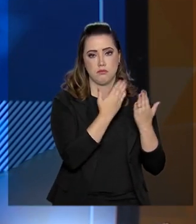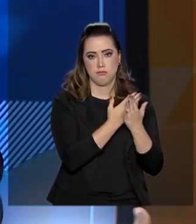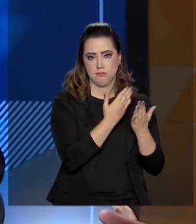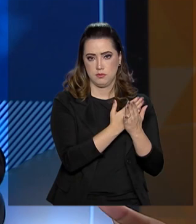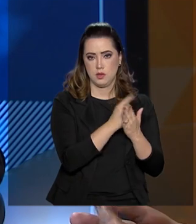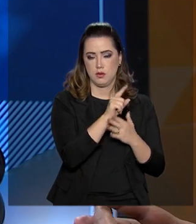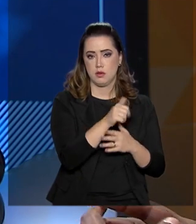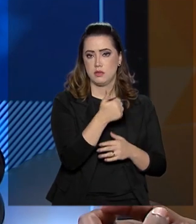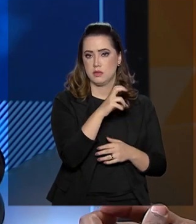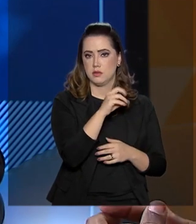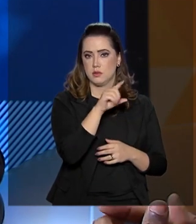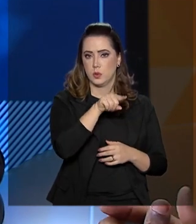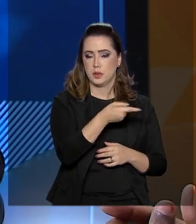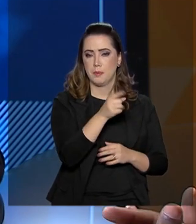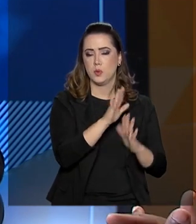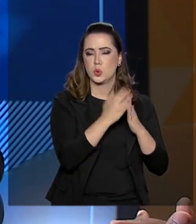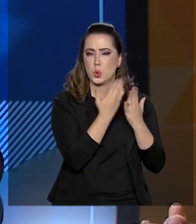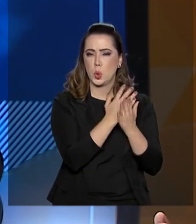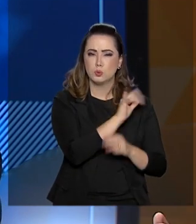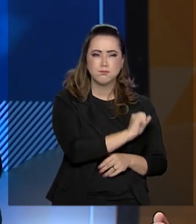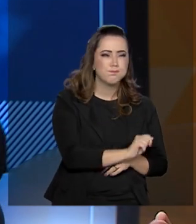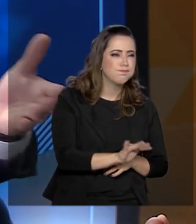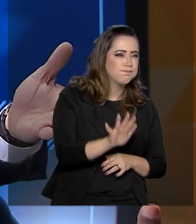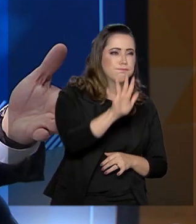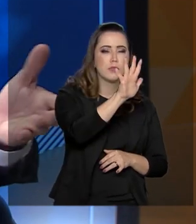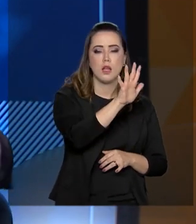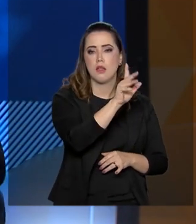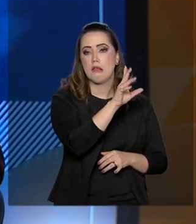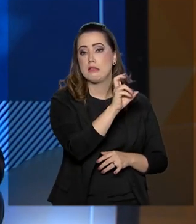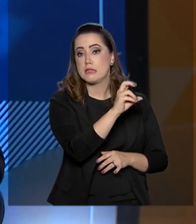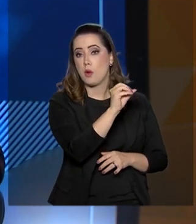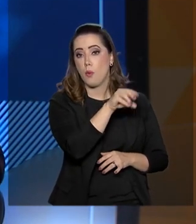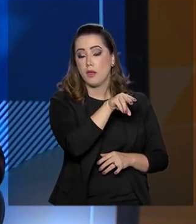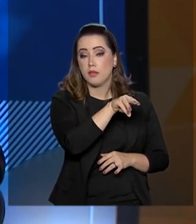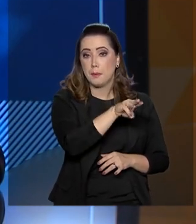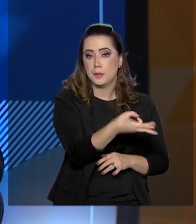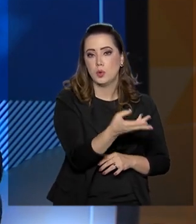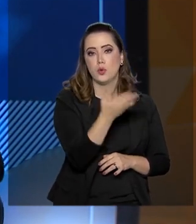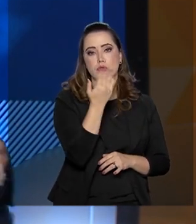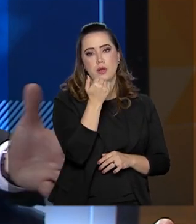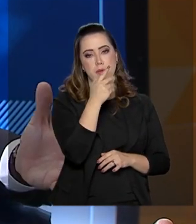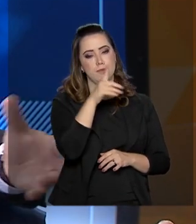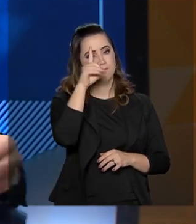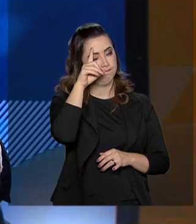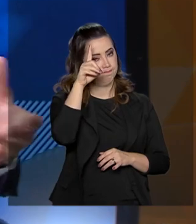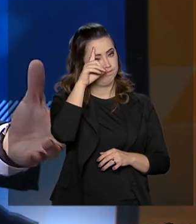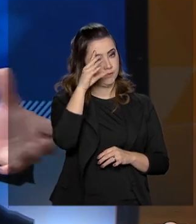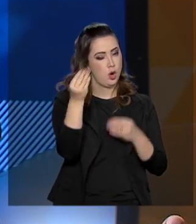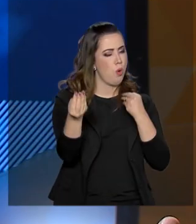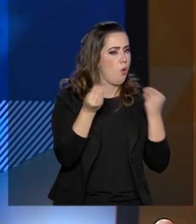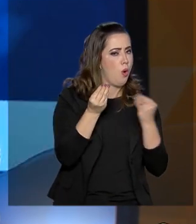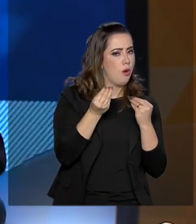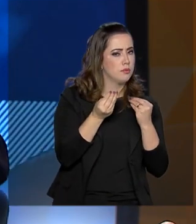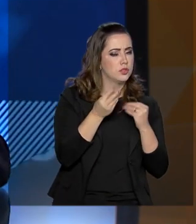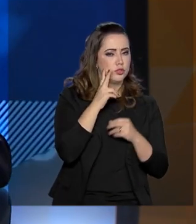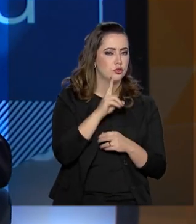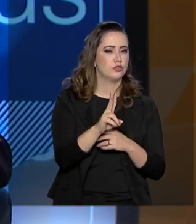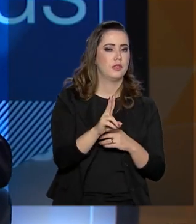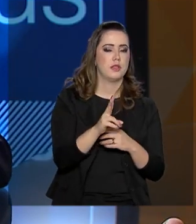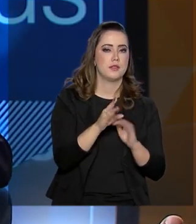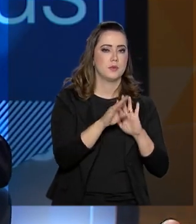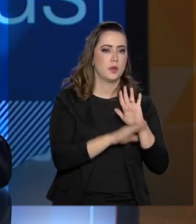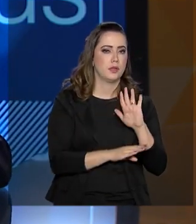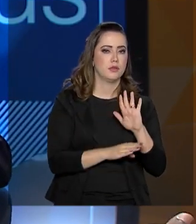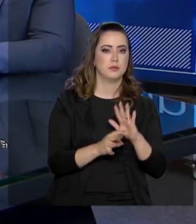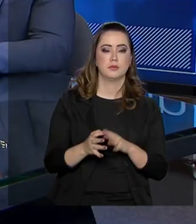150 mil escolas envolvidas no país, 50 milhões de refeições diárias. Como que a gente pode avaliar esse